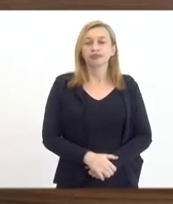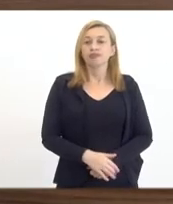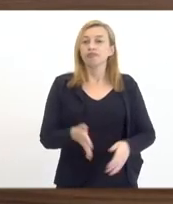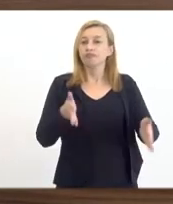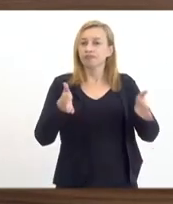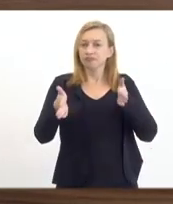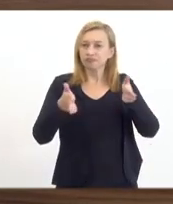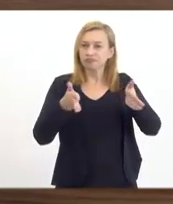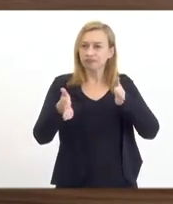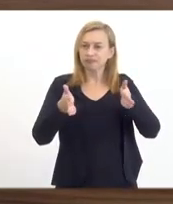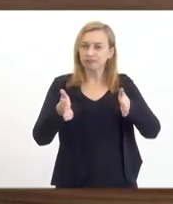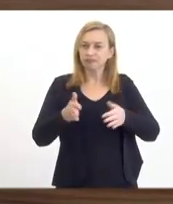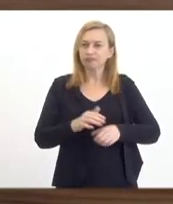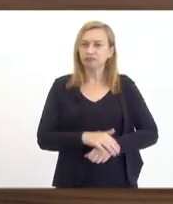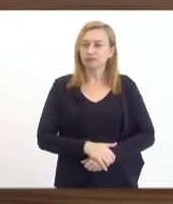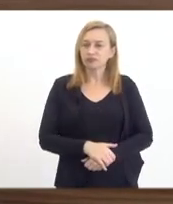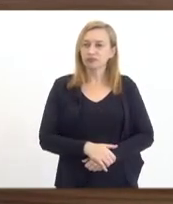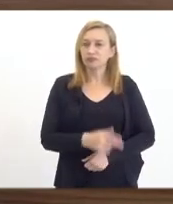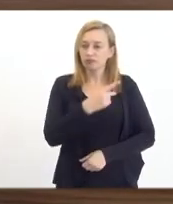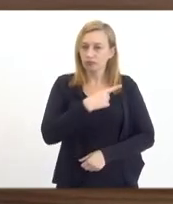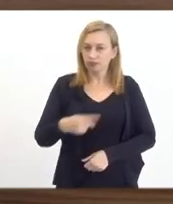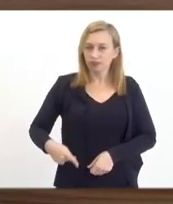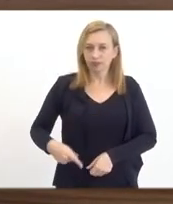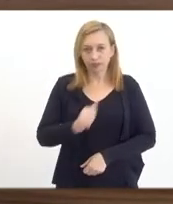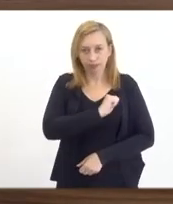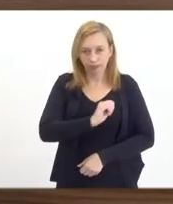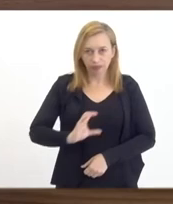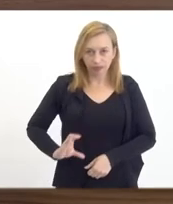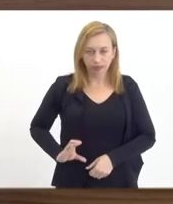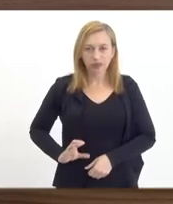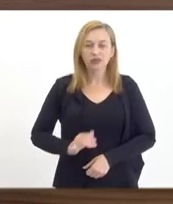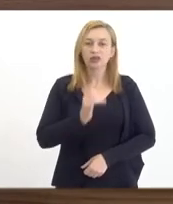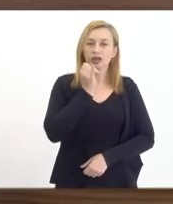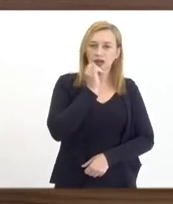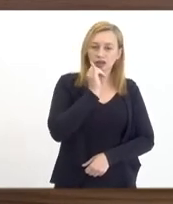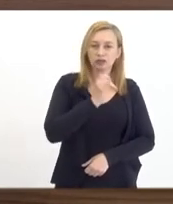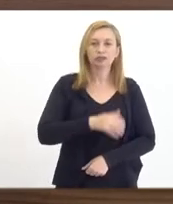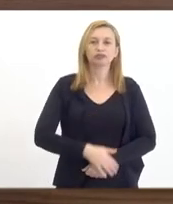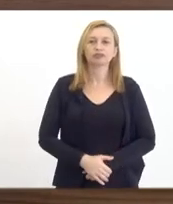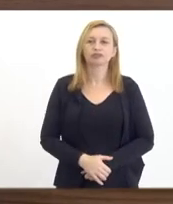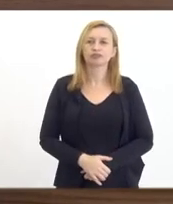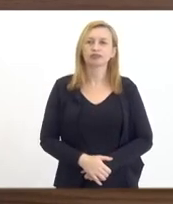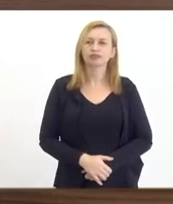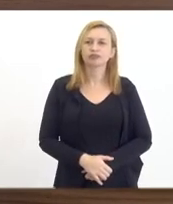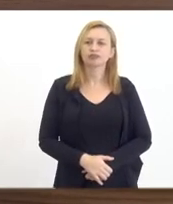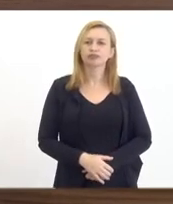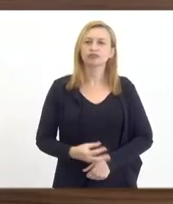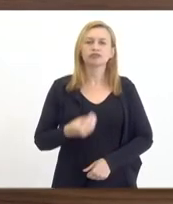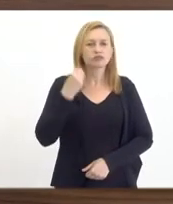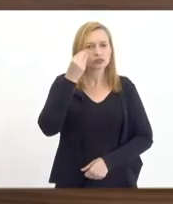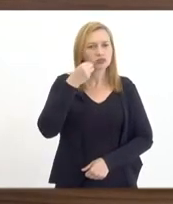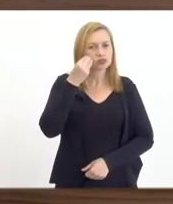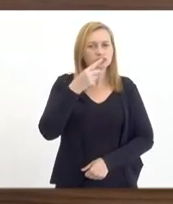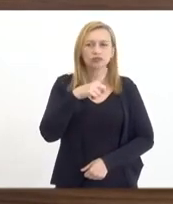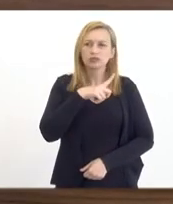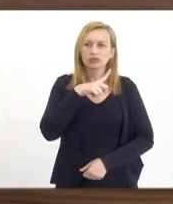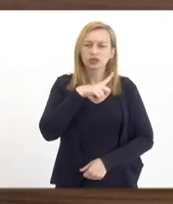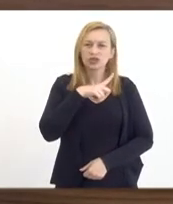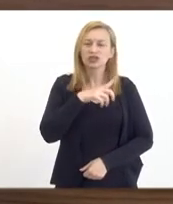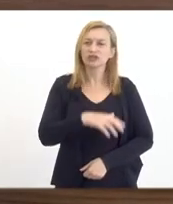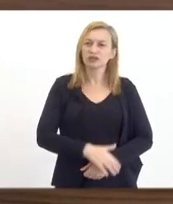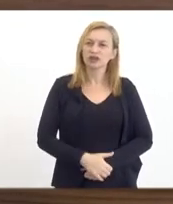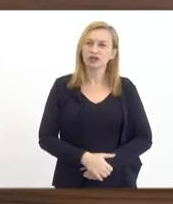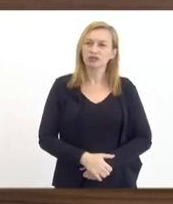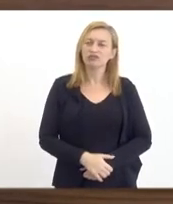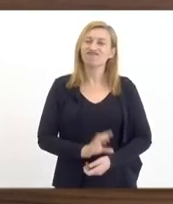período do qual o presidente André Siciliano vem relatar, nós vivenciamos uma verdadeira